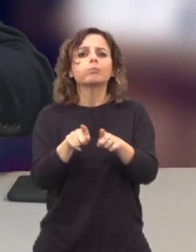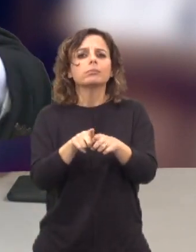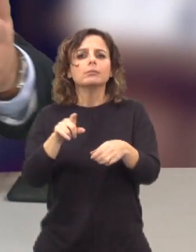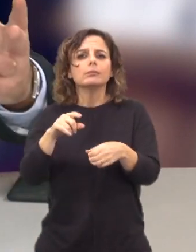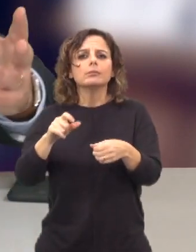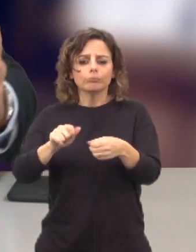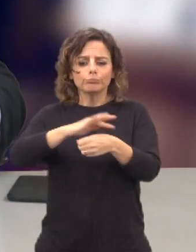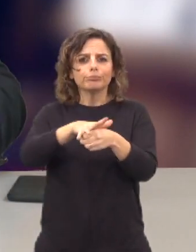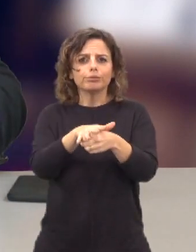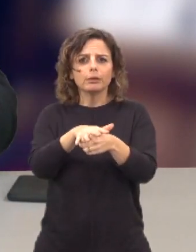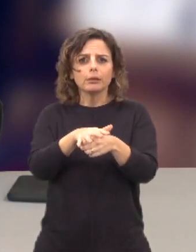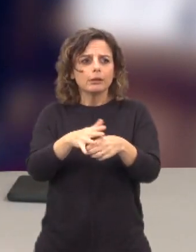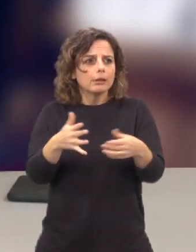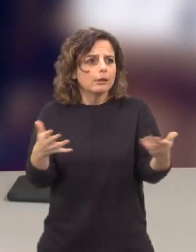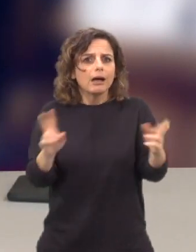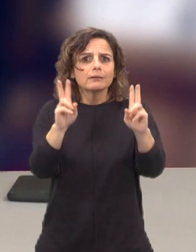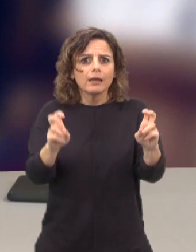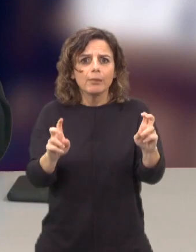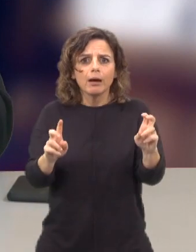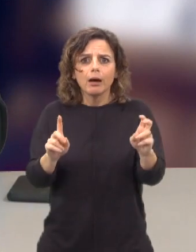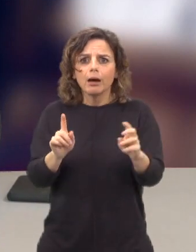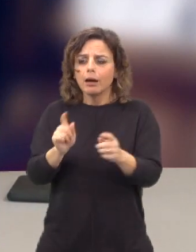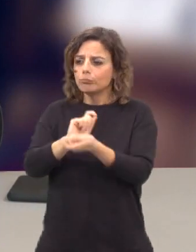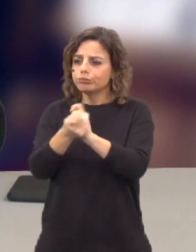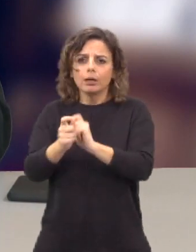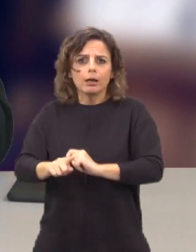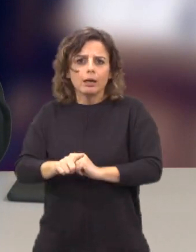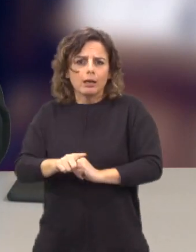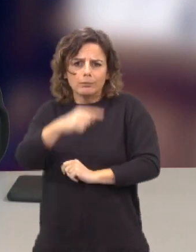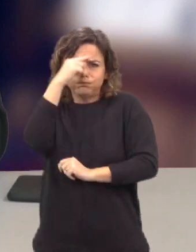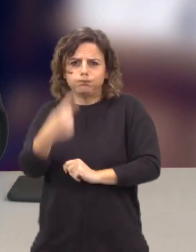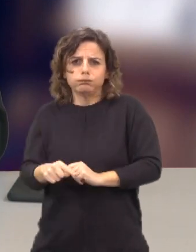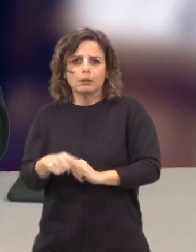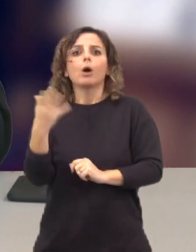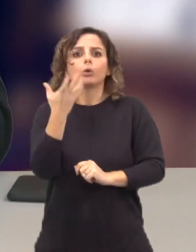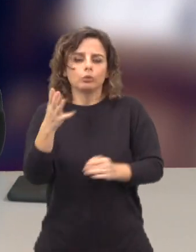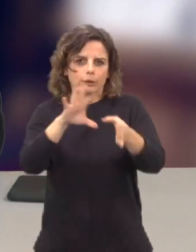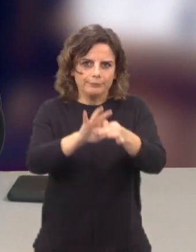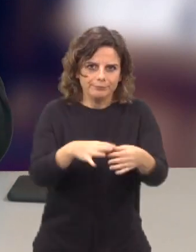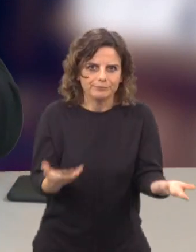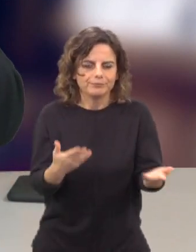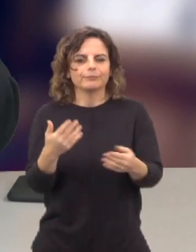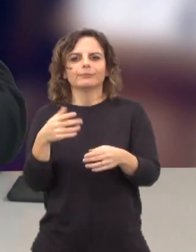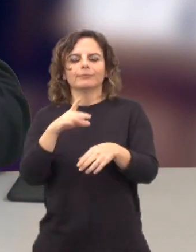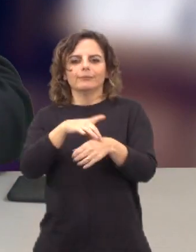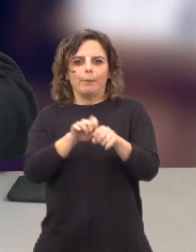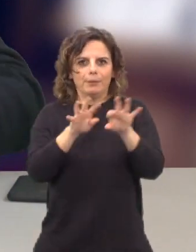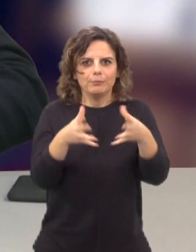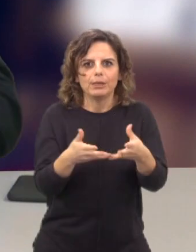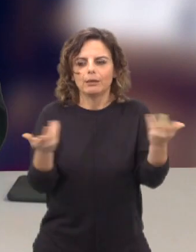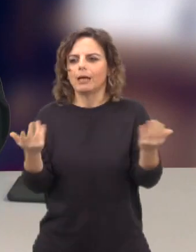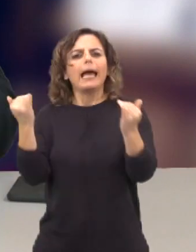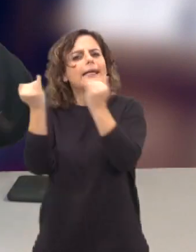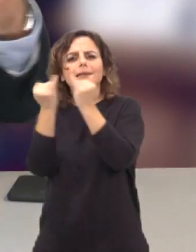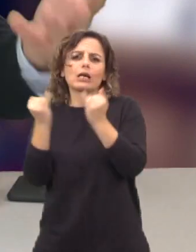repente, era difícil fugir da pandemia porque se falávamos de cultura, lá voltávamos à pandemia, se falávamos de política, estávamos à pandemia, com o internacional